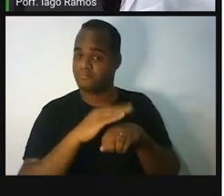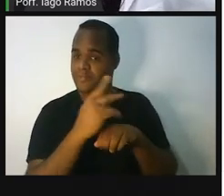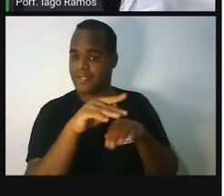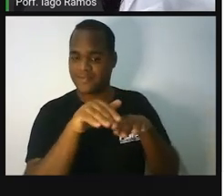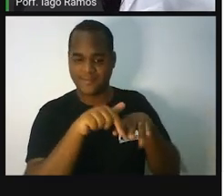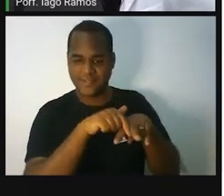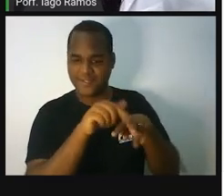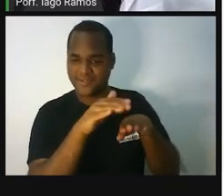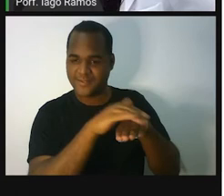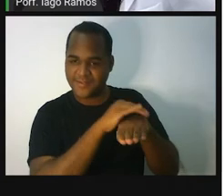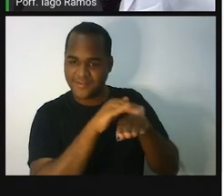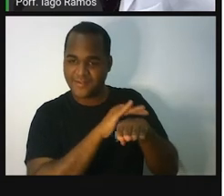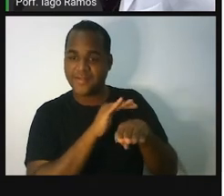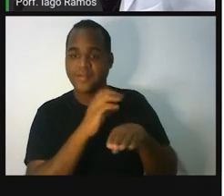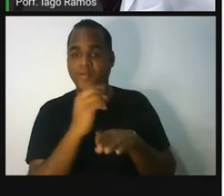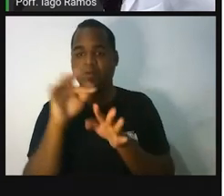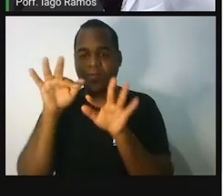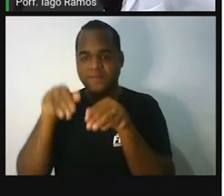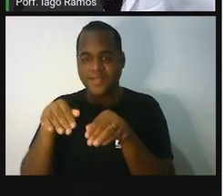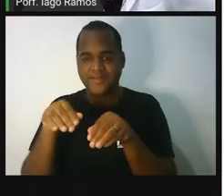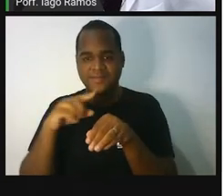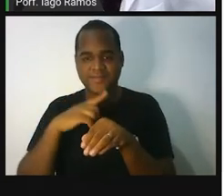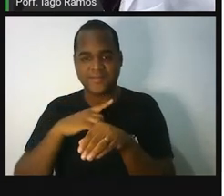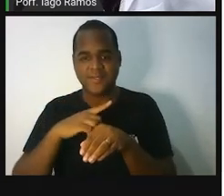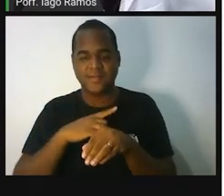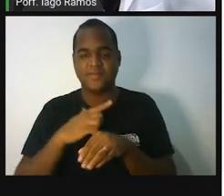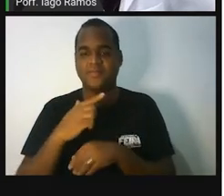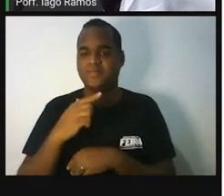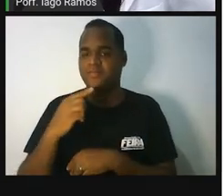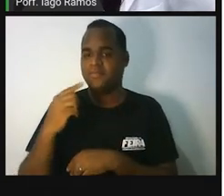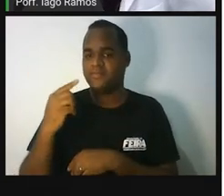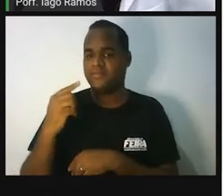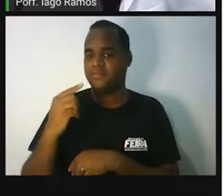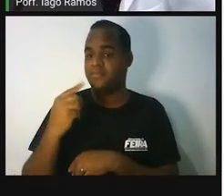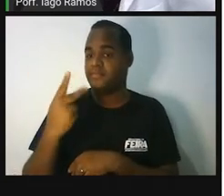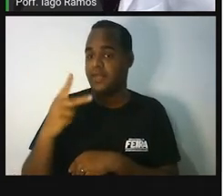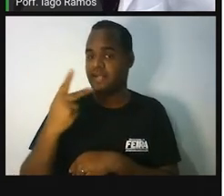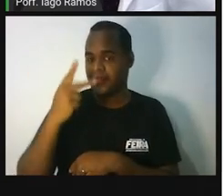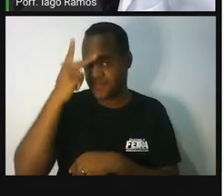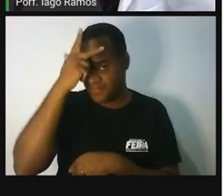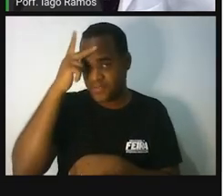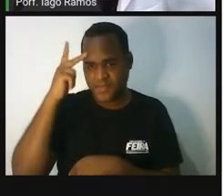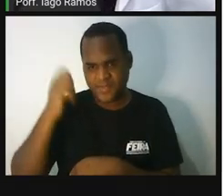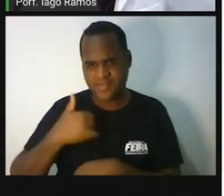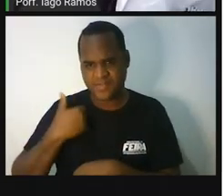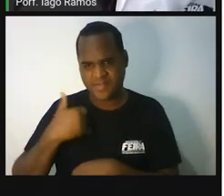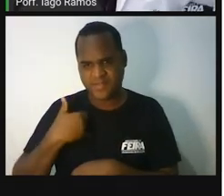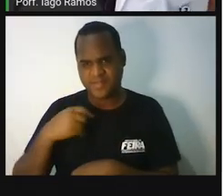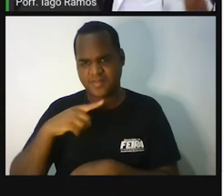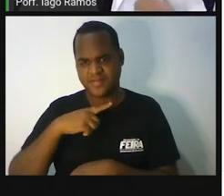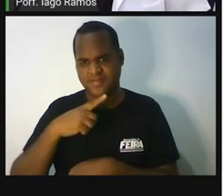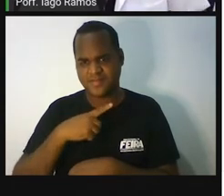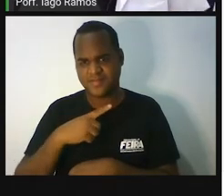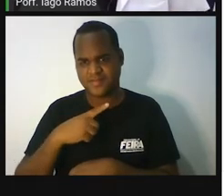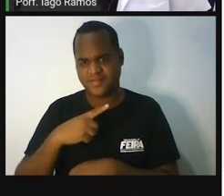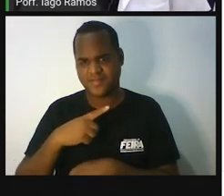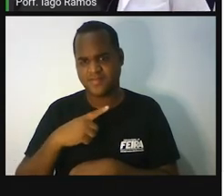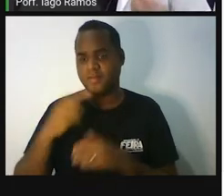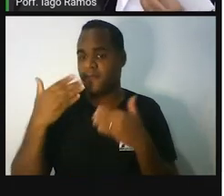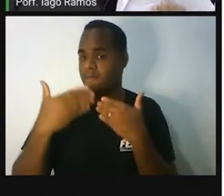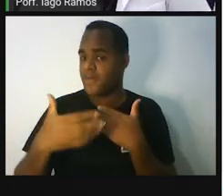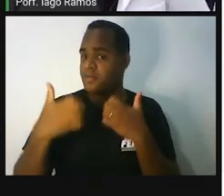E os dois últimos aqui, olha, é a idade da pessoa. Aí você pergunta. Vai fazer